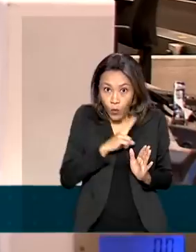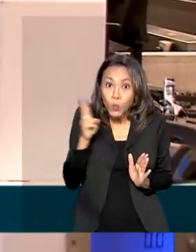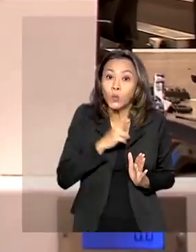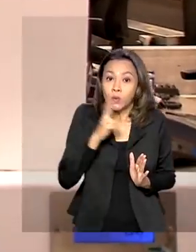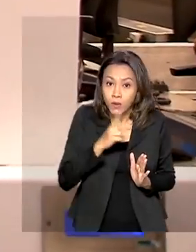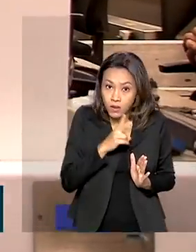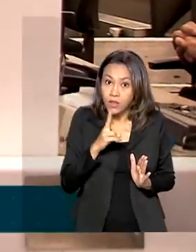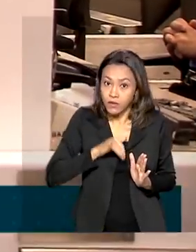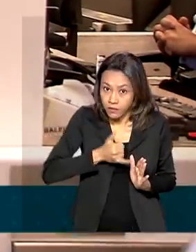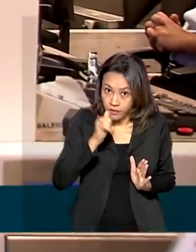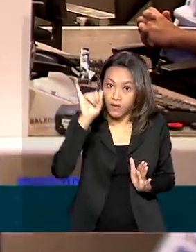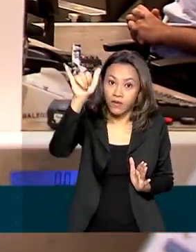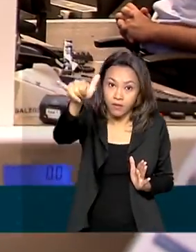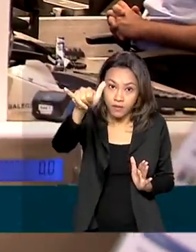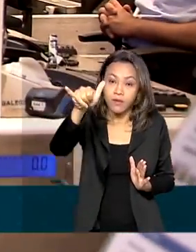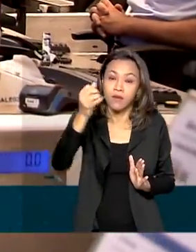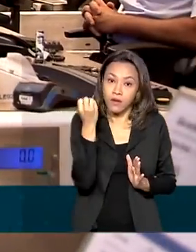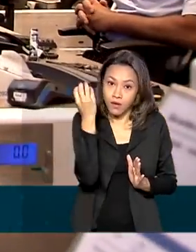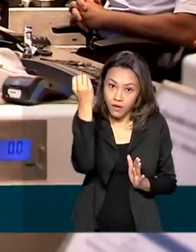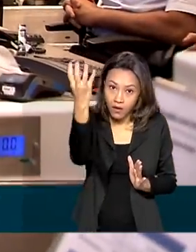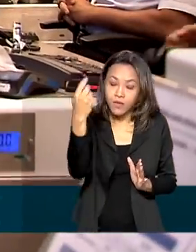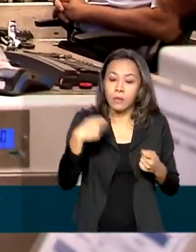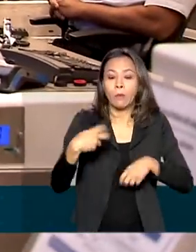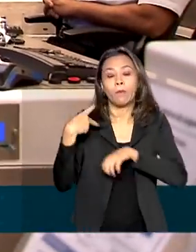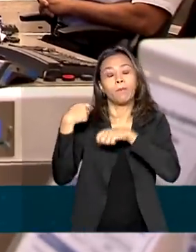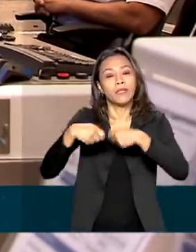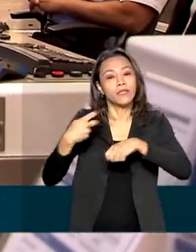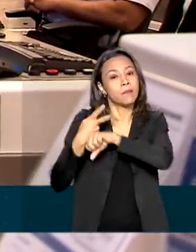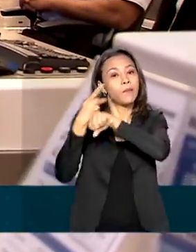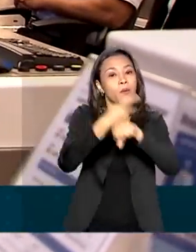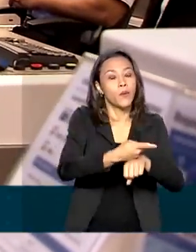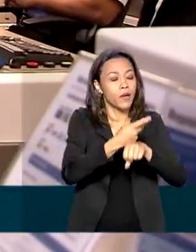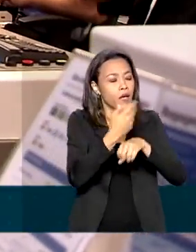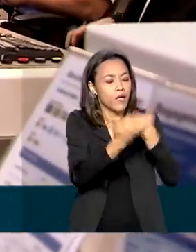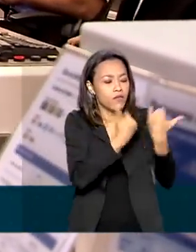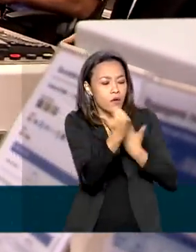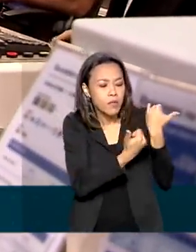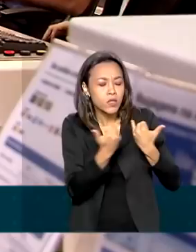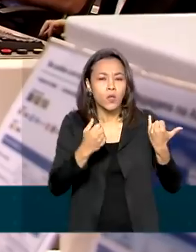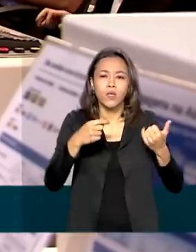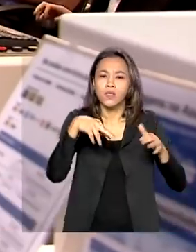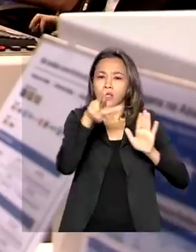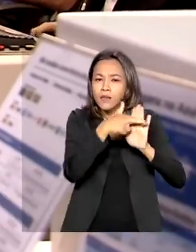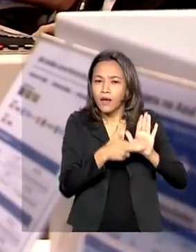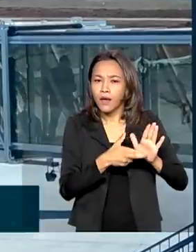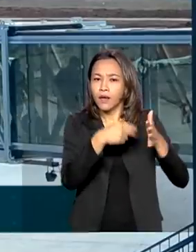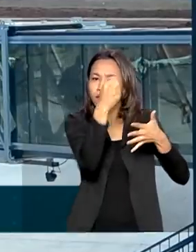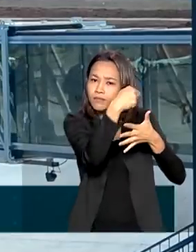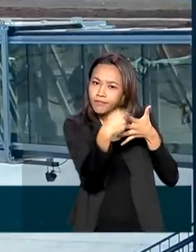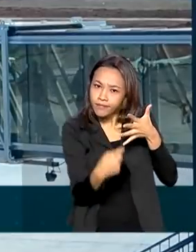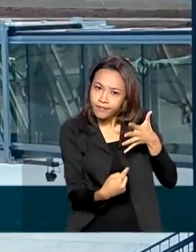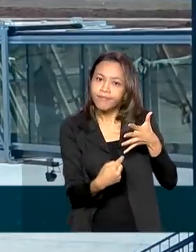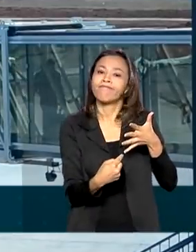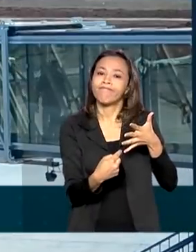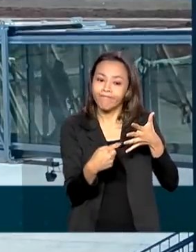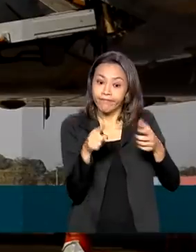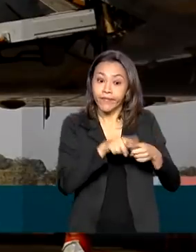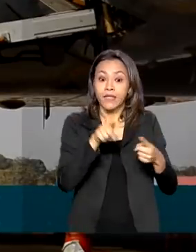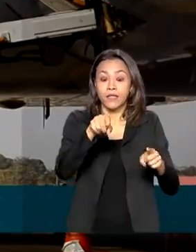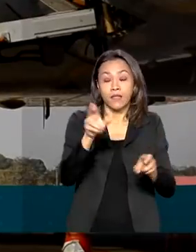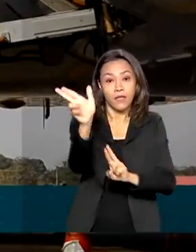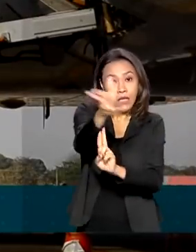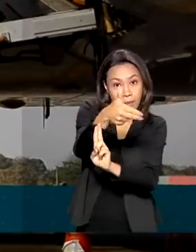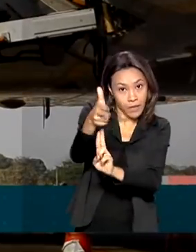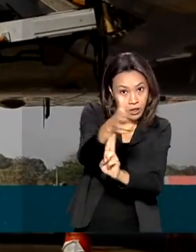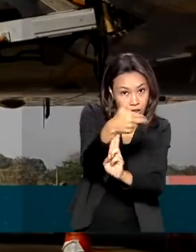importante que o viajante procure se informar sobre restrições junto à companhia aérea, embaixada e